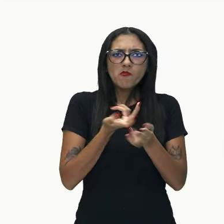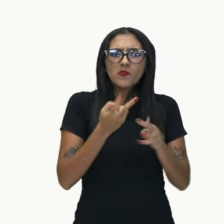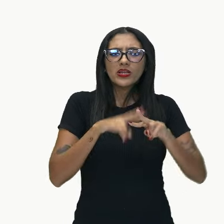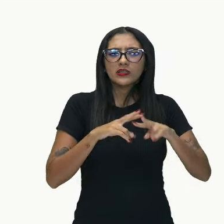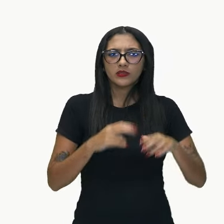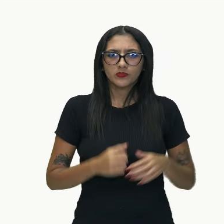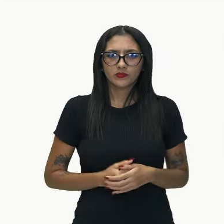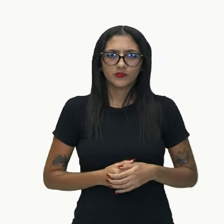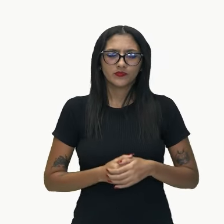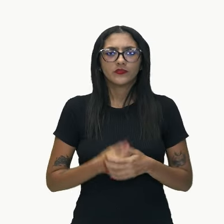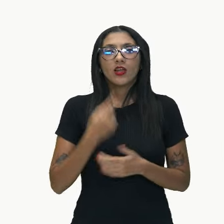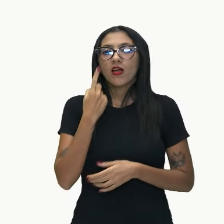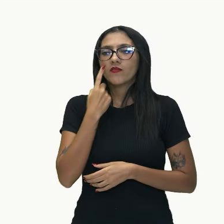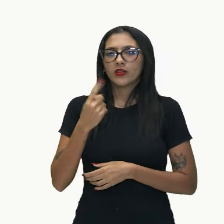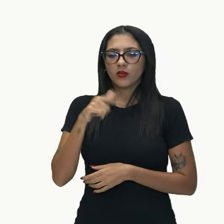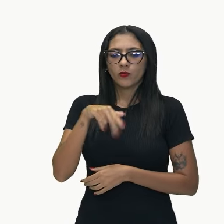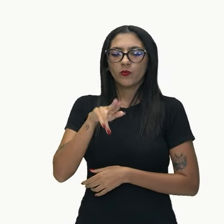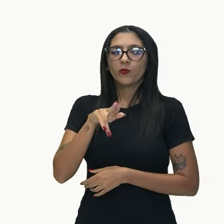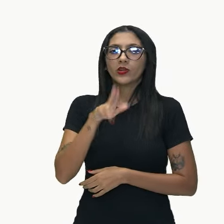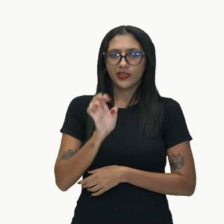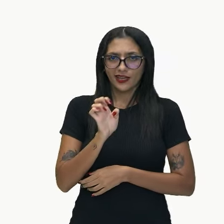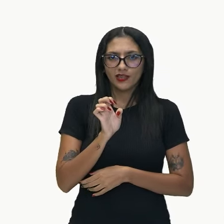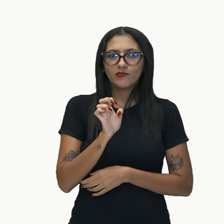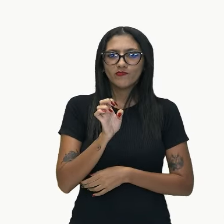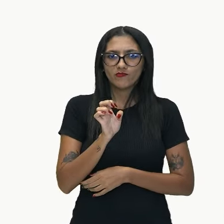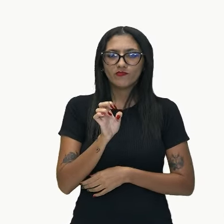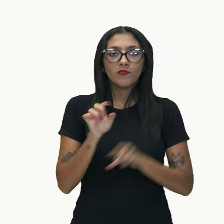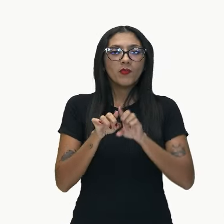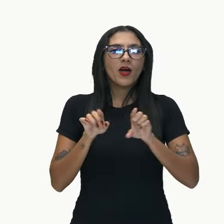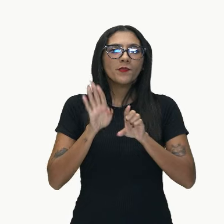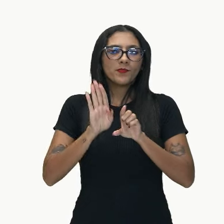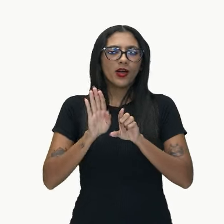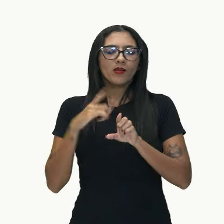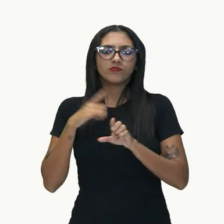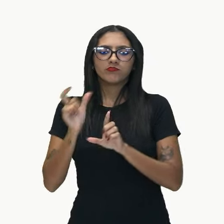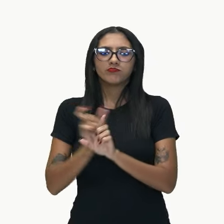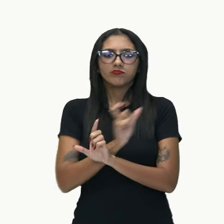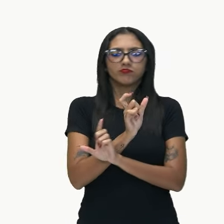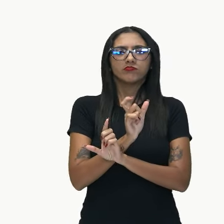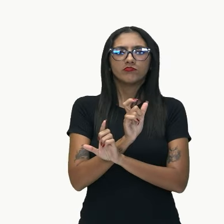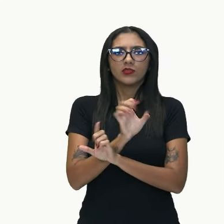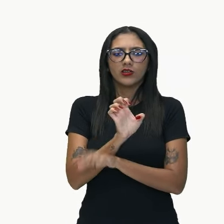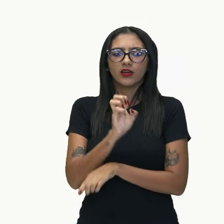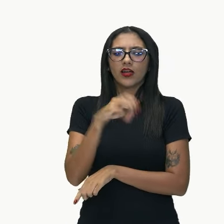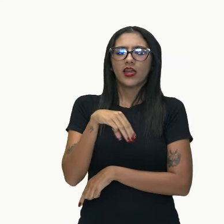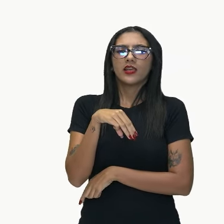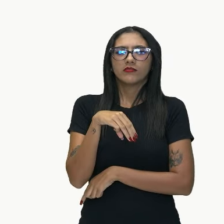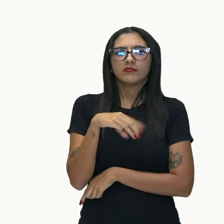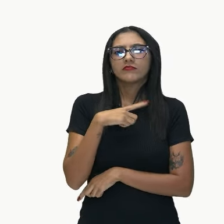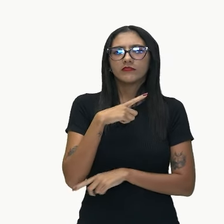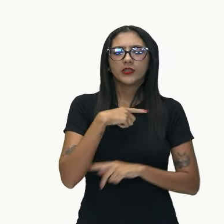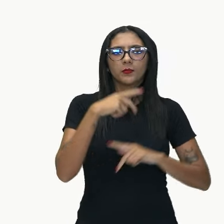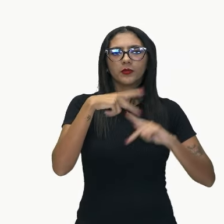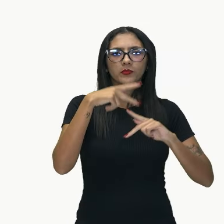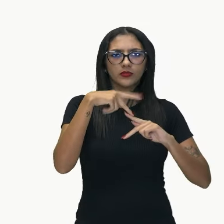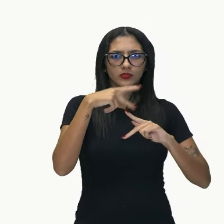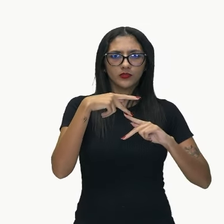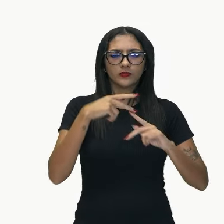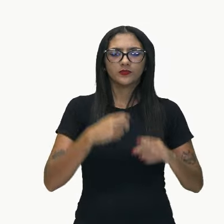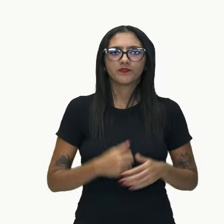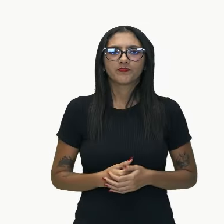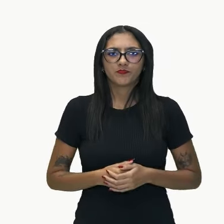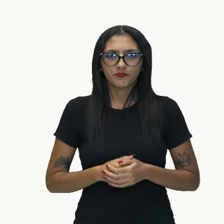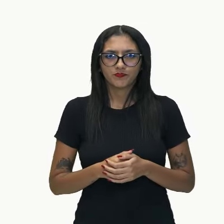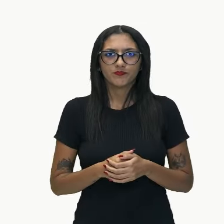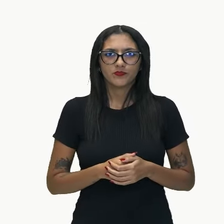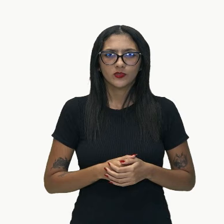mas eu identifico que antes dele tem uma preposição, então, a oração subordinada começa antes da preposição. E a